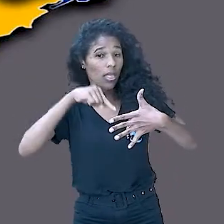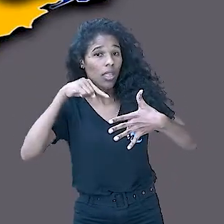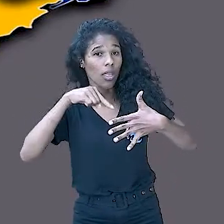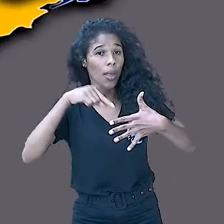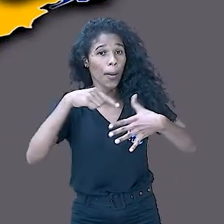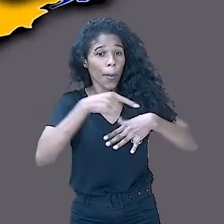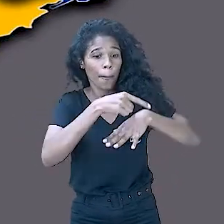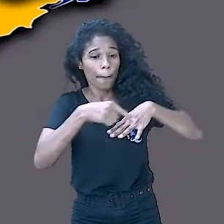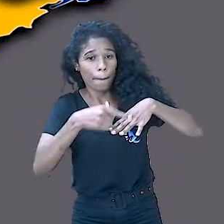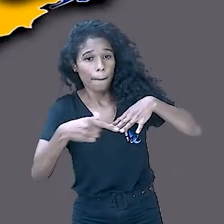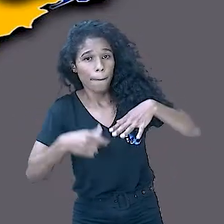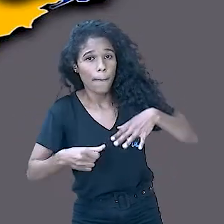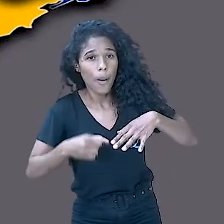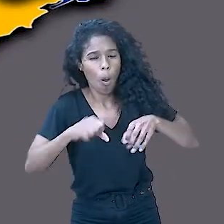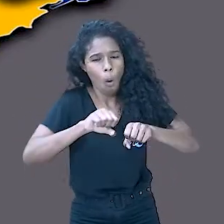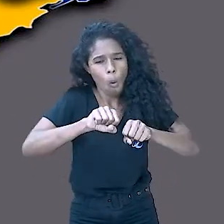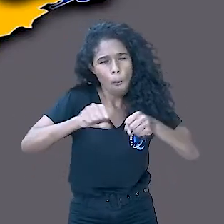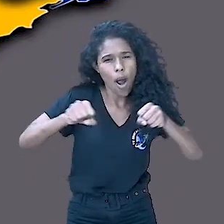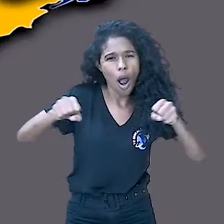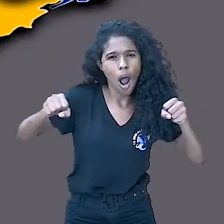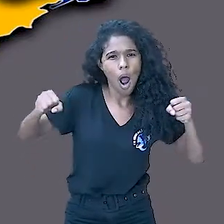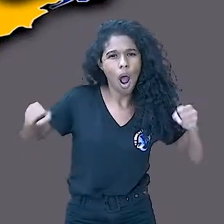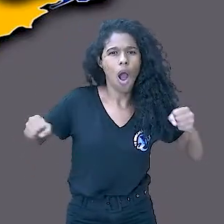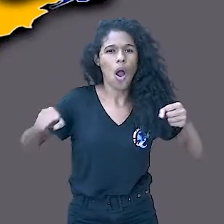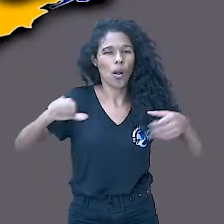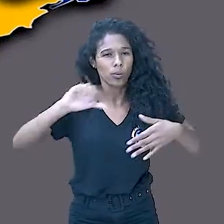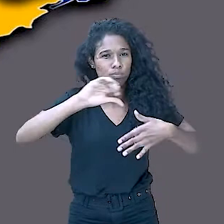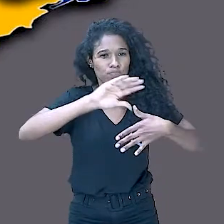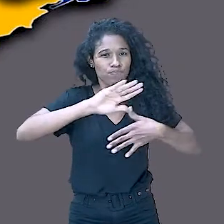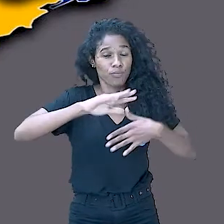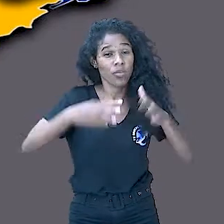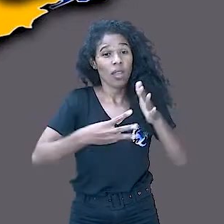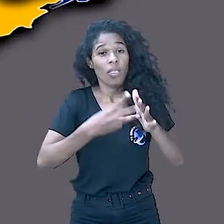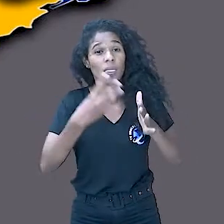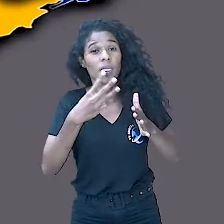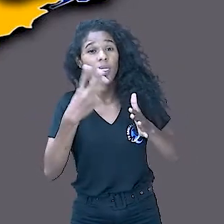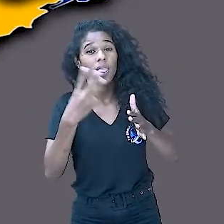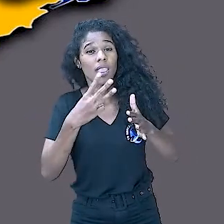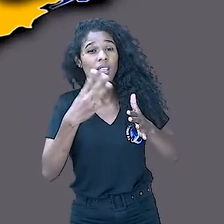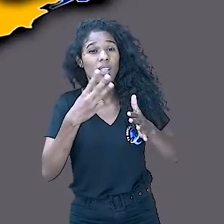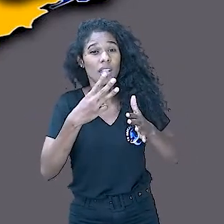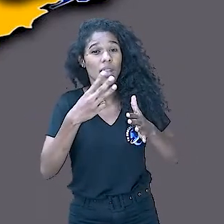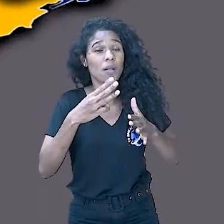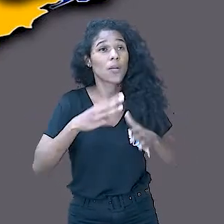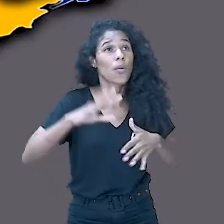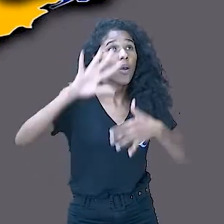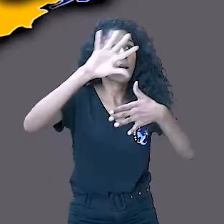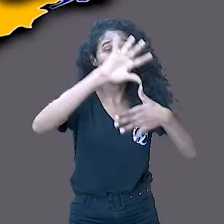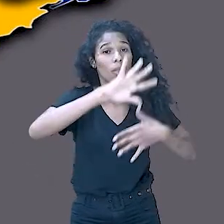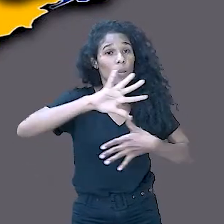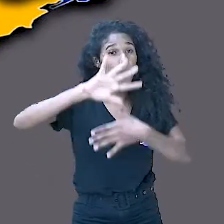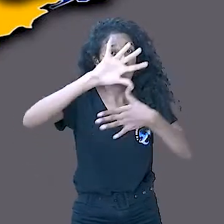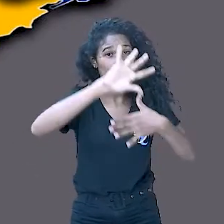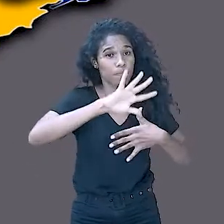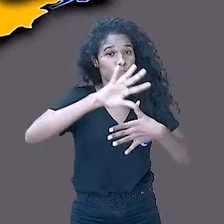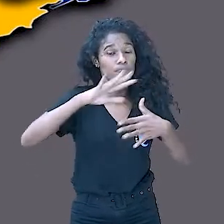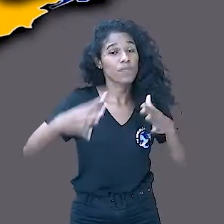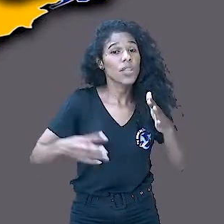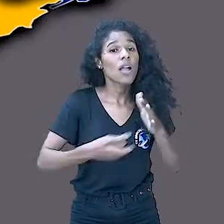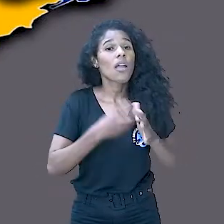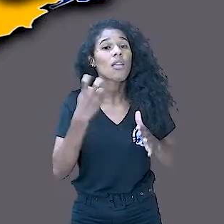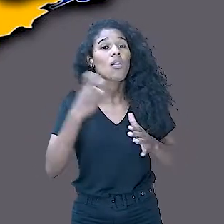país do subcontinente, o terceiro maior do continente e o